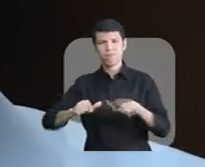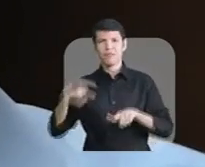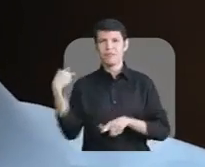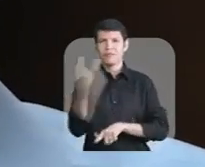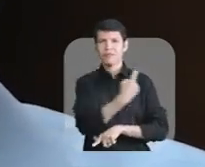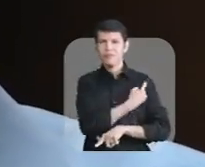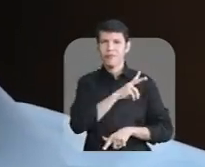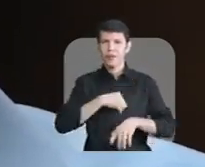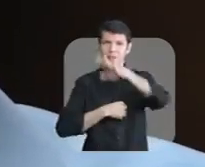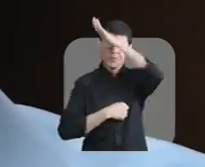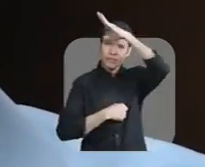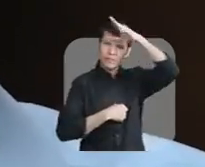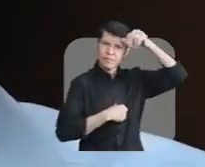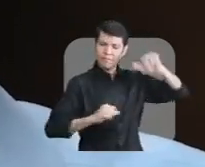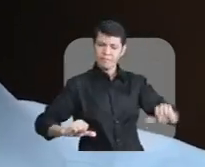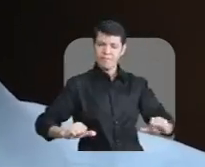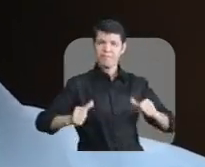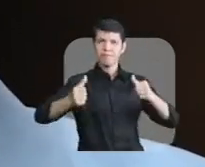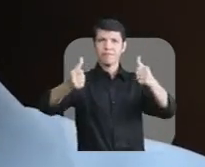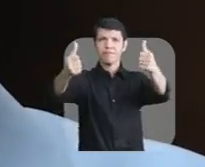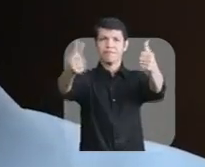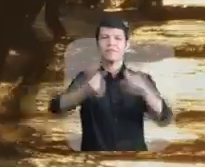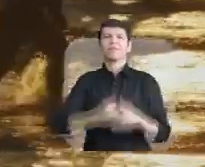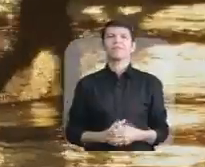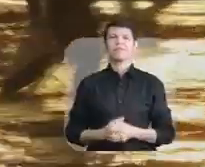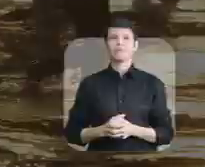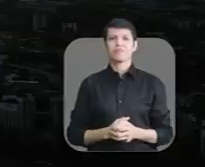trabalho que vamos construir a Manaus do amanhã.